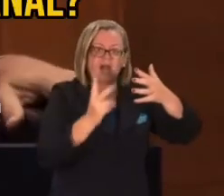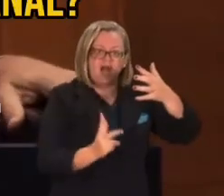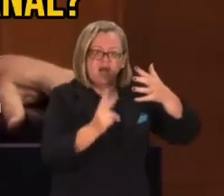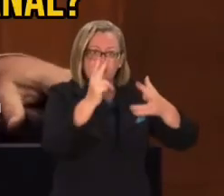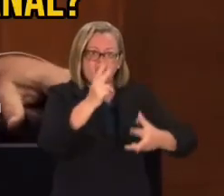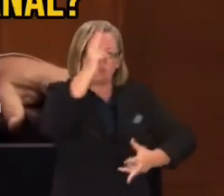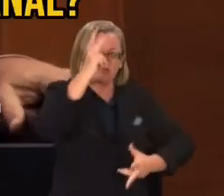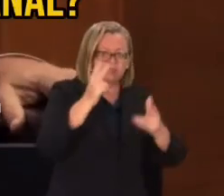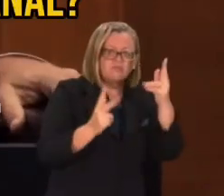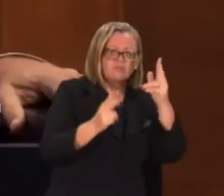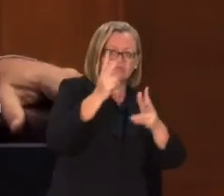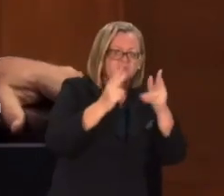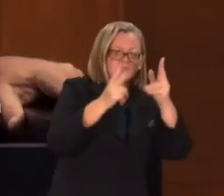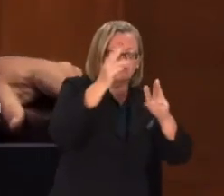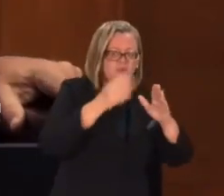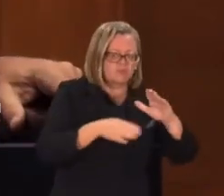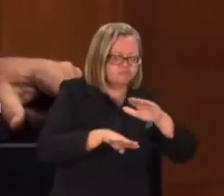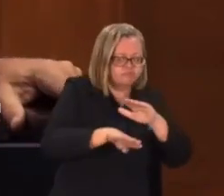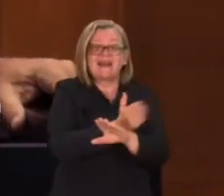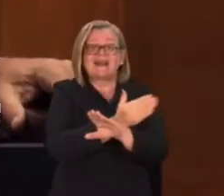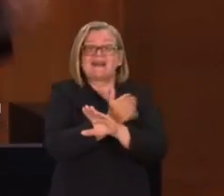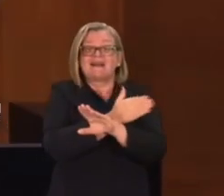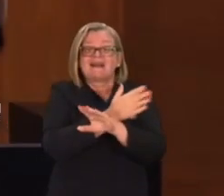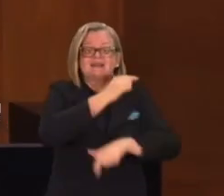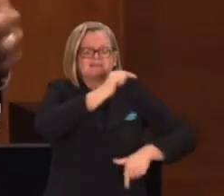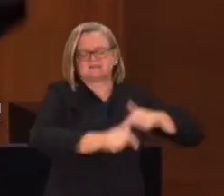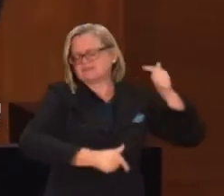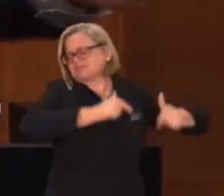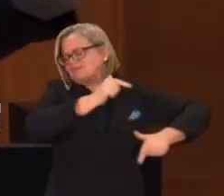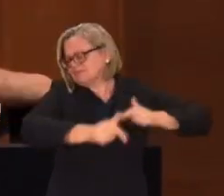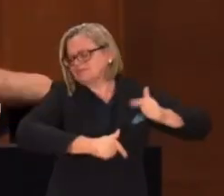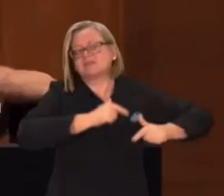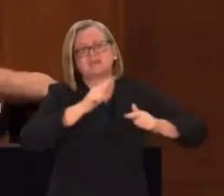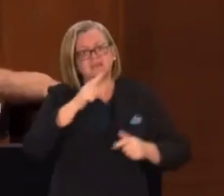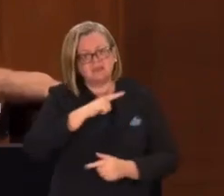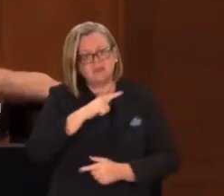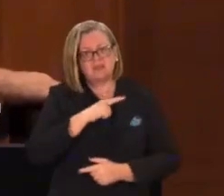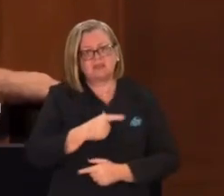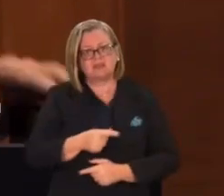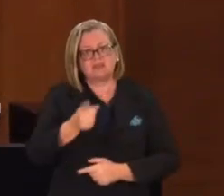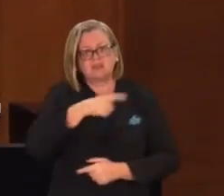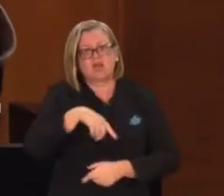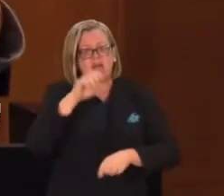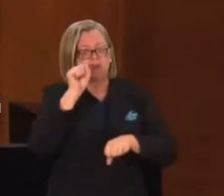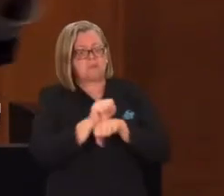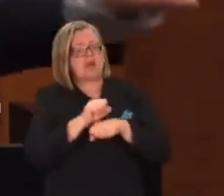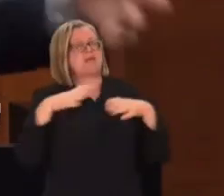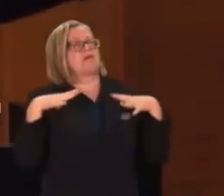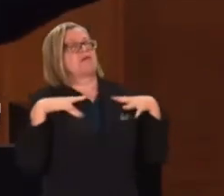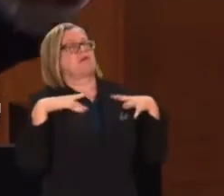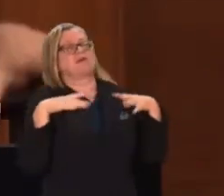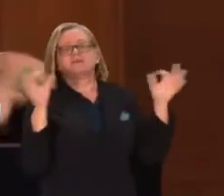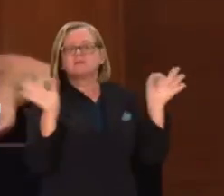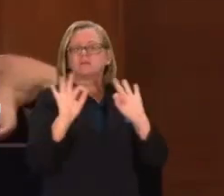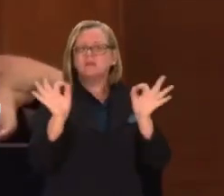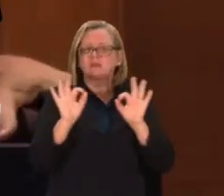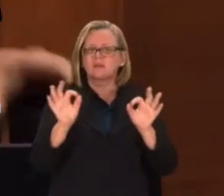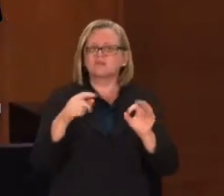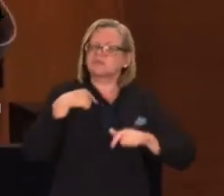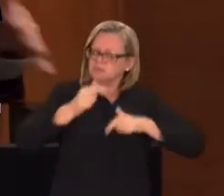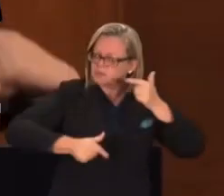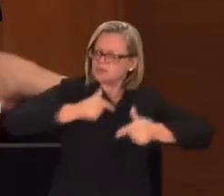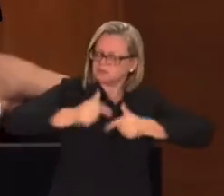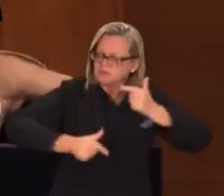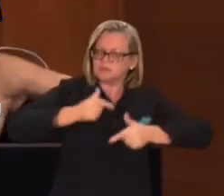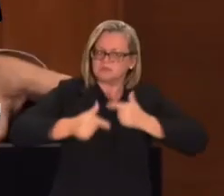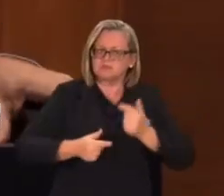Como que ele vai chegar no meio do Pantanal, se não abrir a estrada? Nós estamos abrindo a estrada. Tem máquina lá. Eu vou terça. Quem quiser ir, vamos comigo. Nós